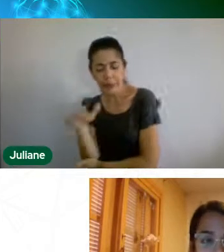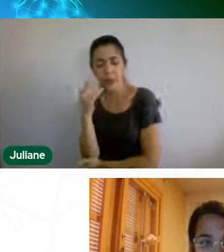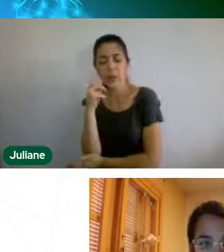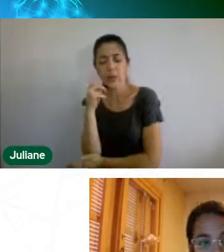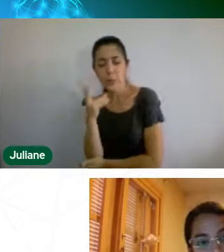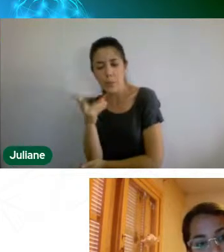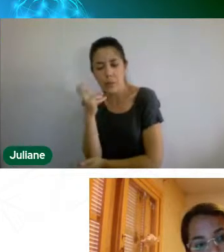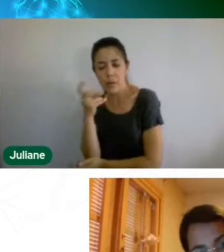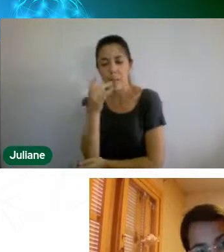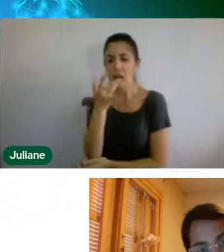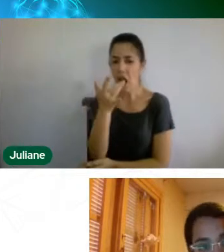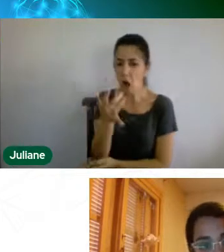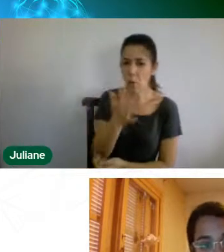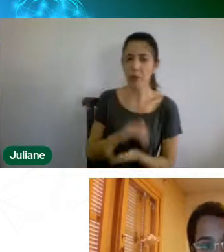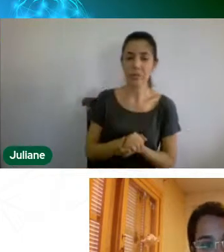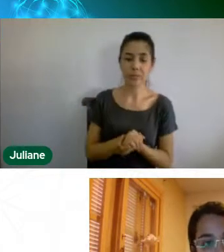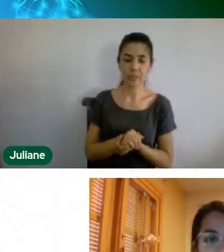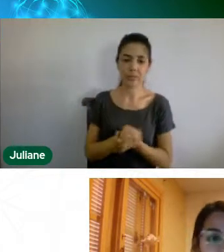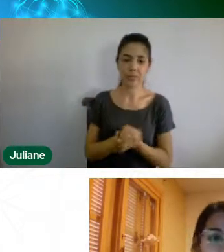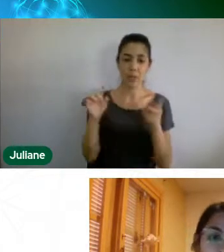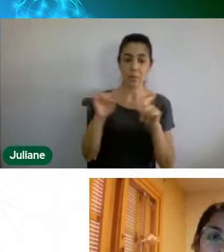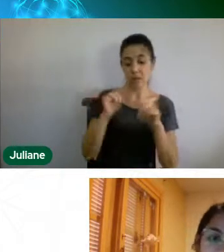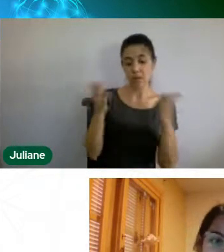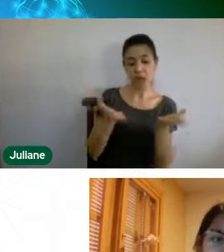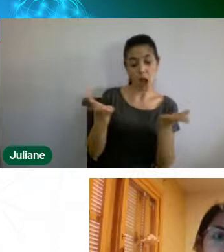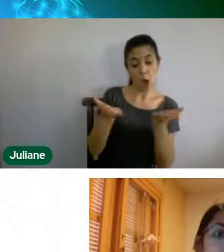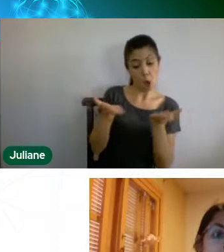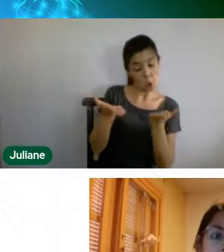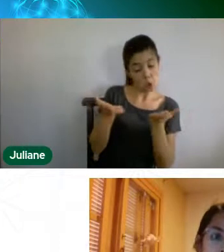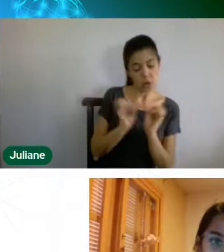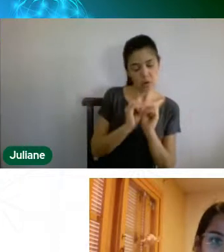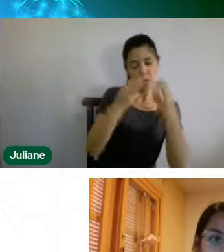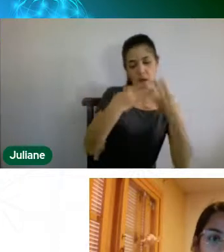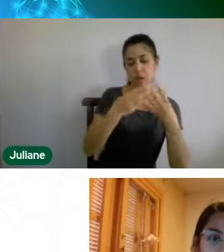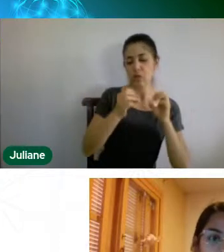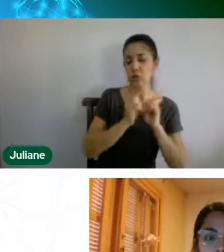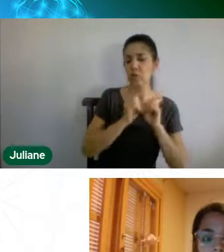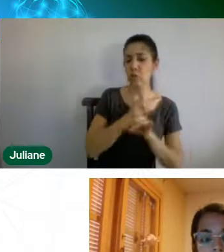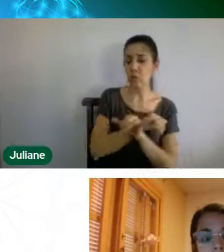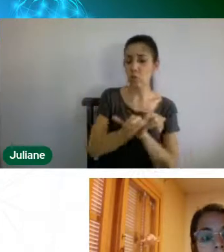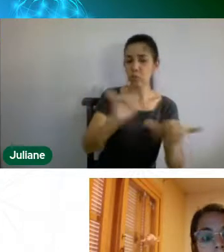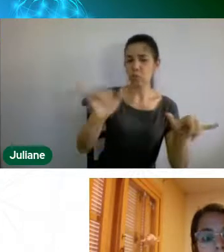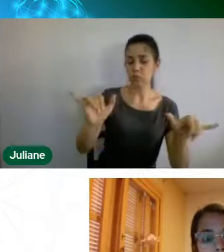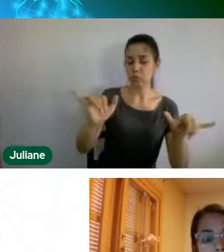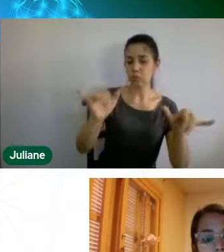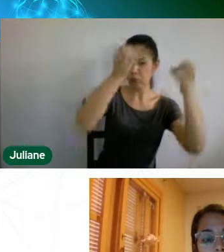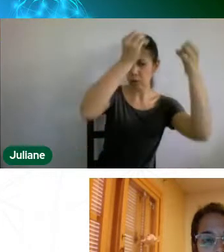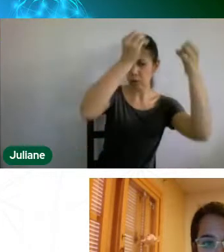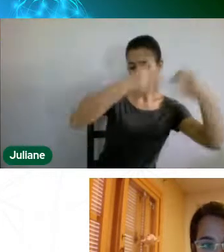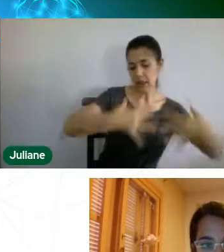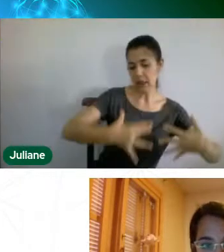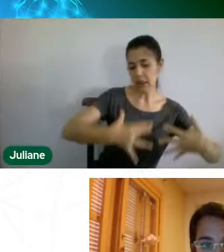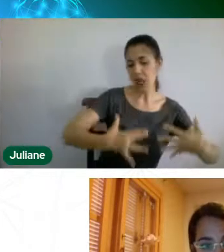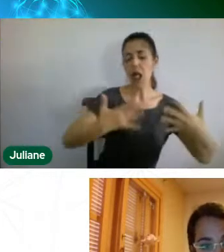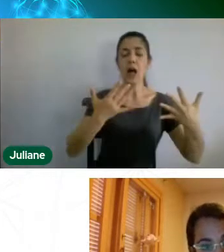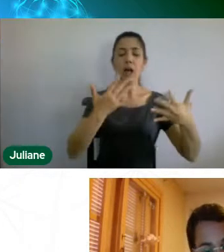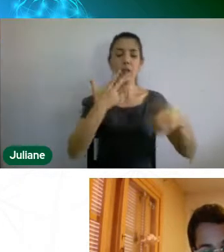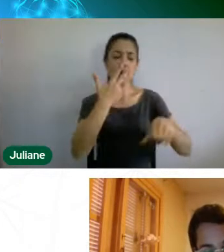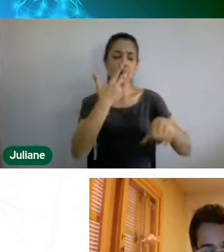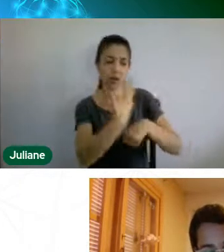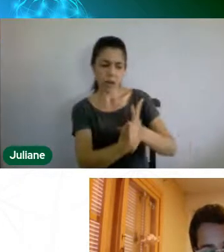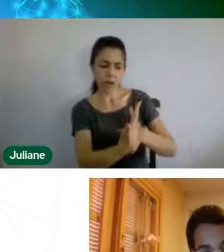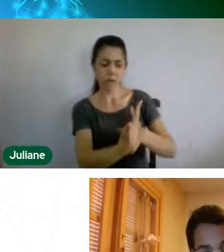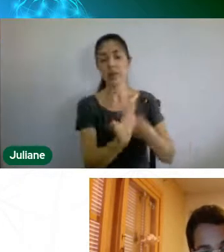de outras redes, o acesso a esses slides que a gente vai explicar gravando e dando essa proximidade dos professores.